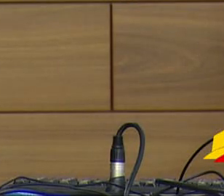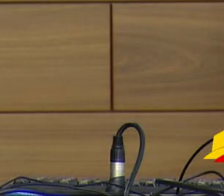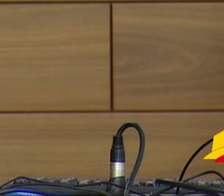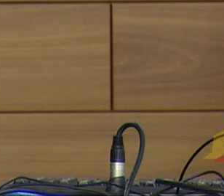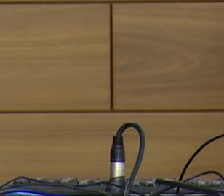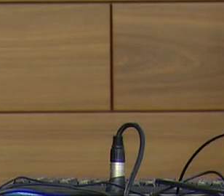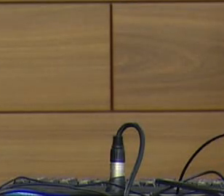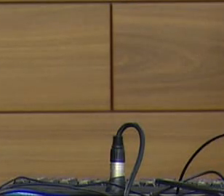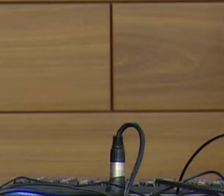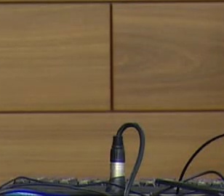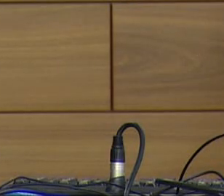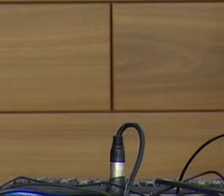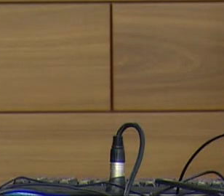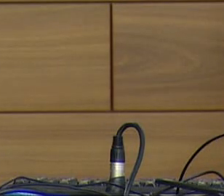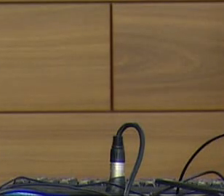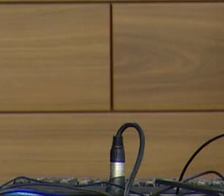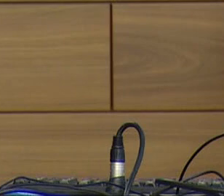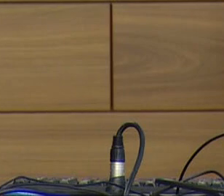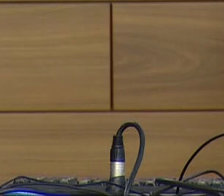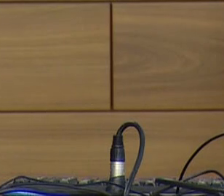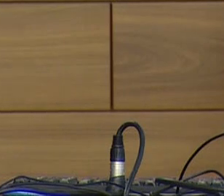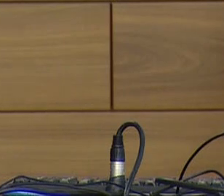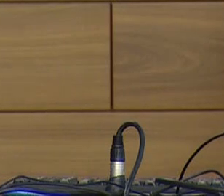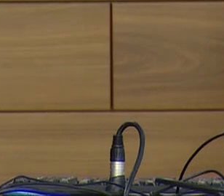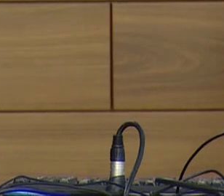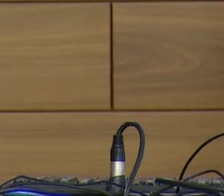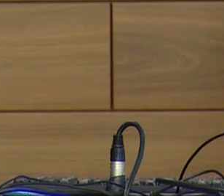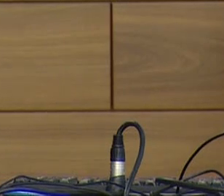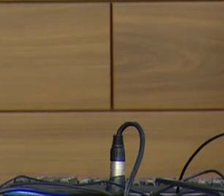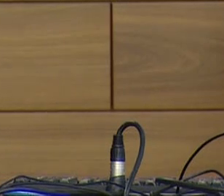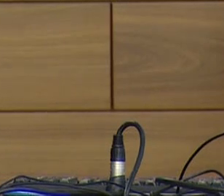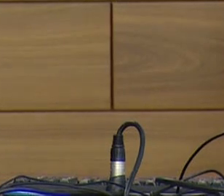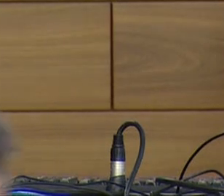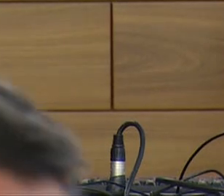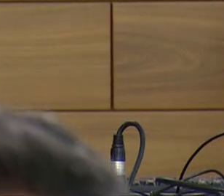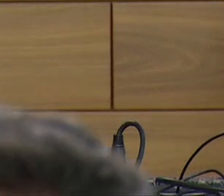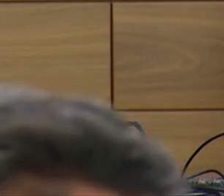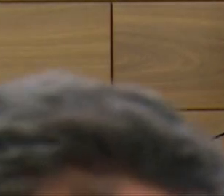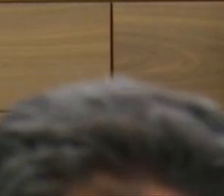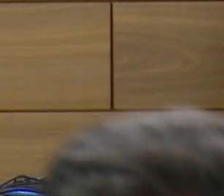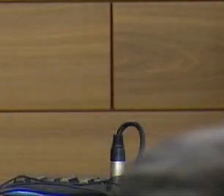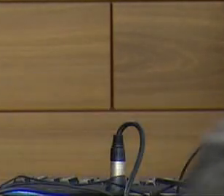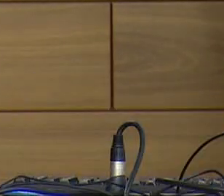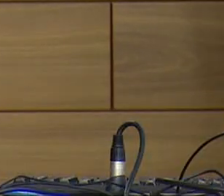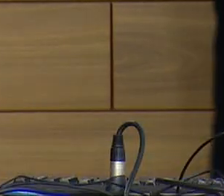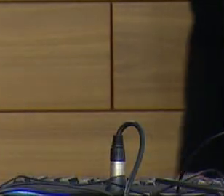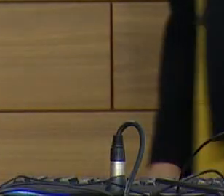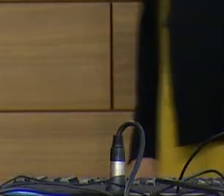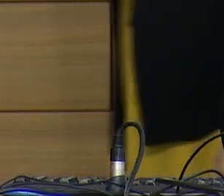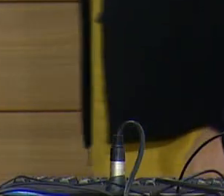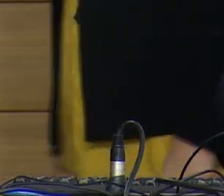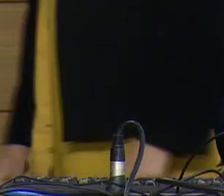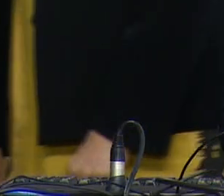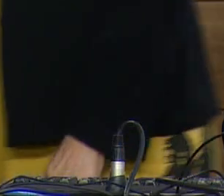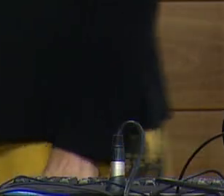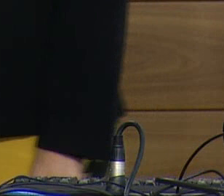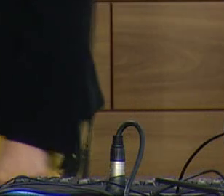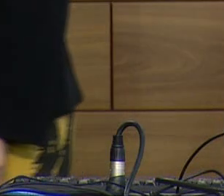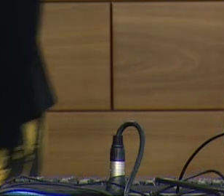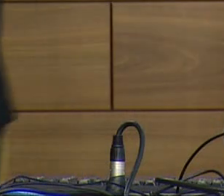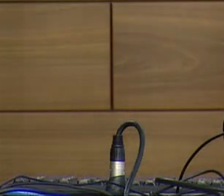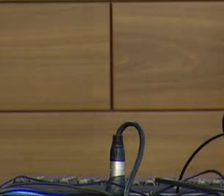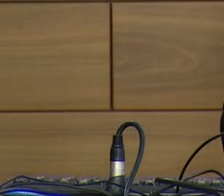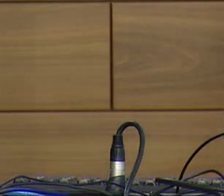preparar os dois pareceres das duas emendas que foram provocadas pelo líder do governo. Então, nós teremos 20 minutos de paralisação, depois nós